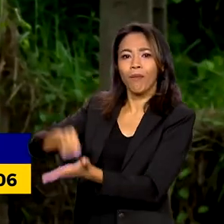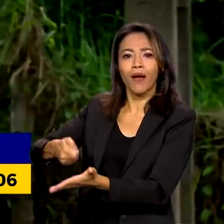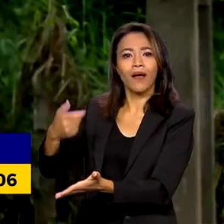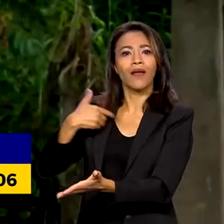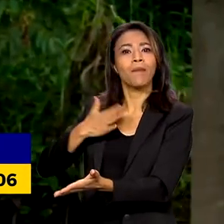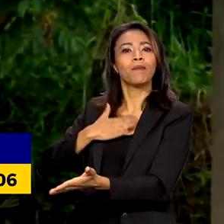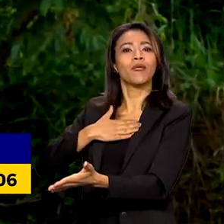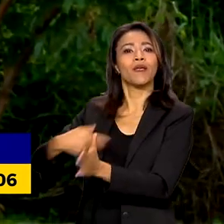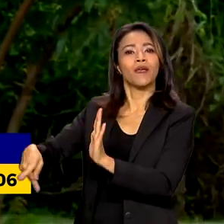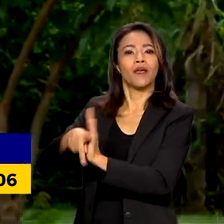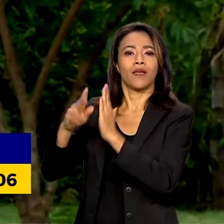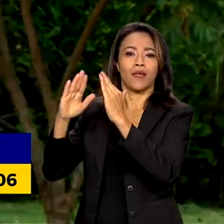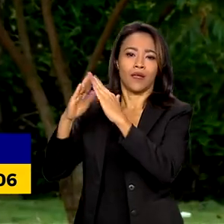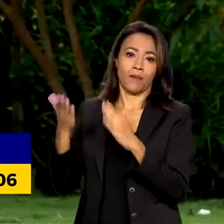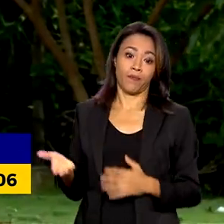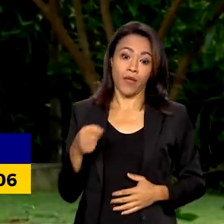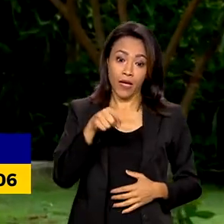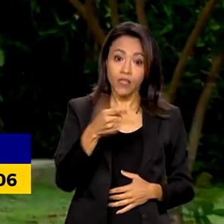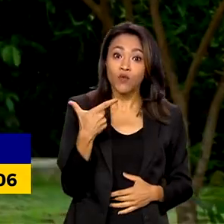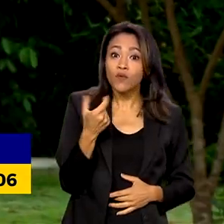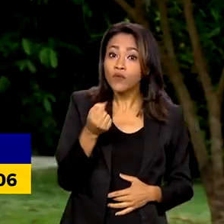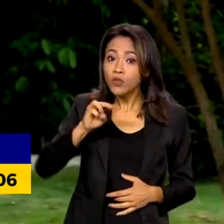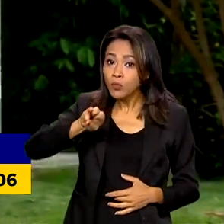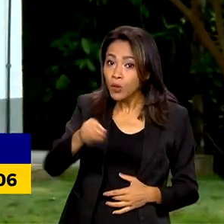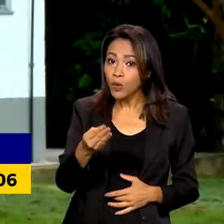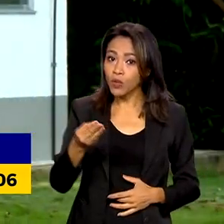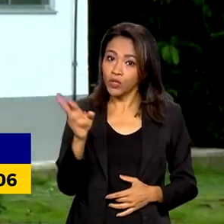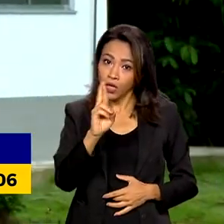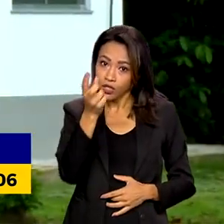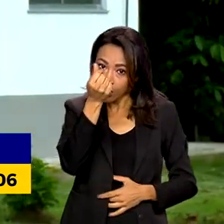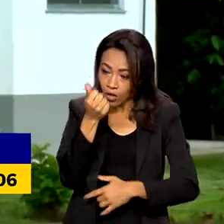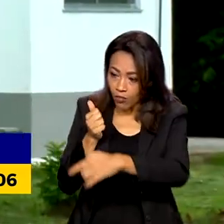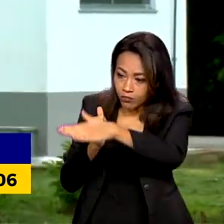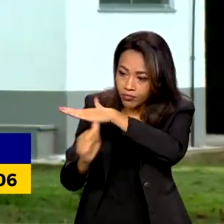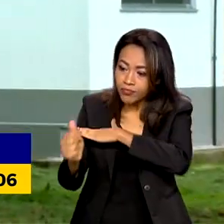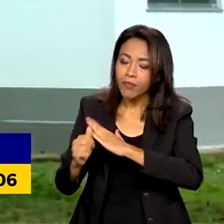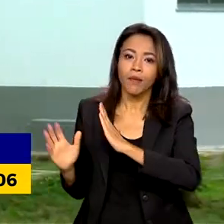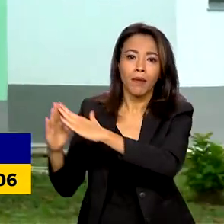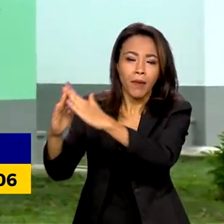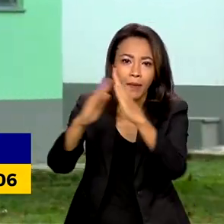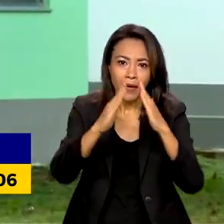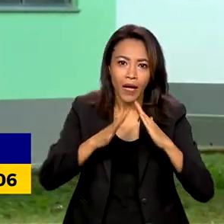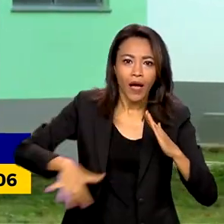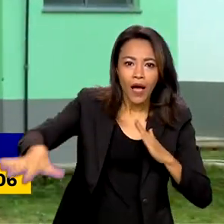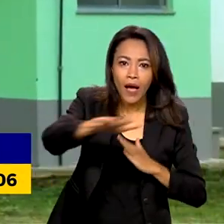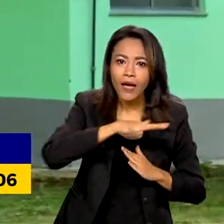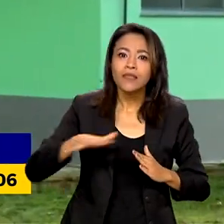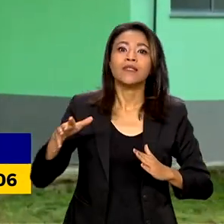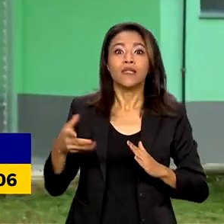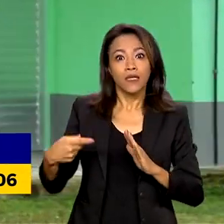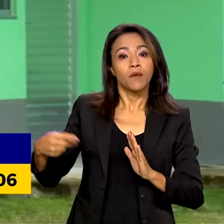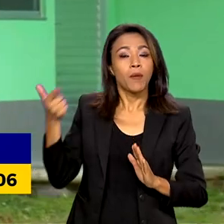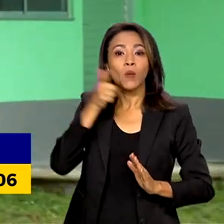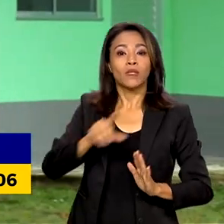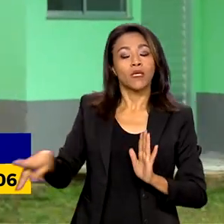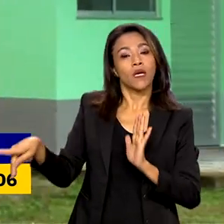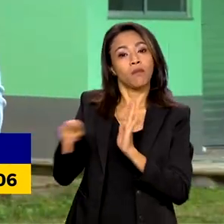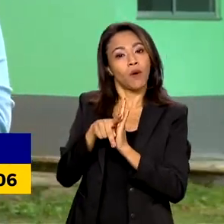20 milhões de reais em recursos do governo federal. Investimentos que abrem não só as portas da casa própria, são